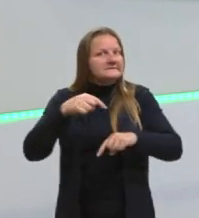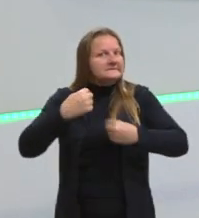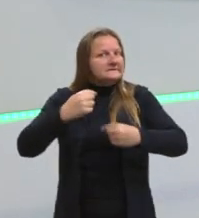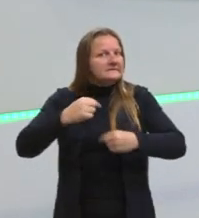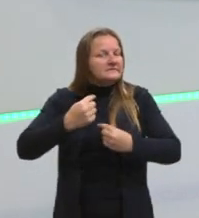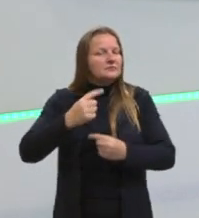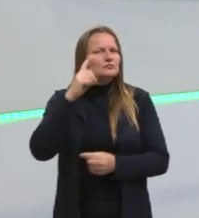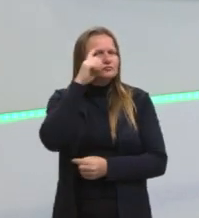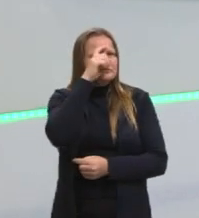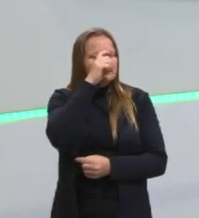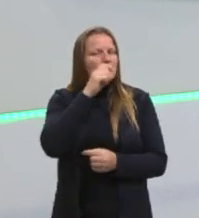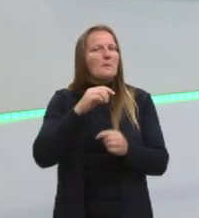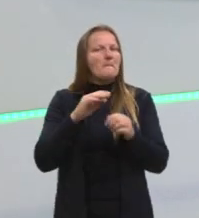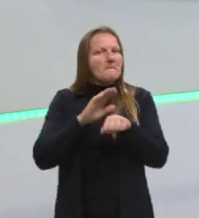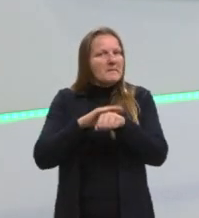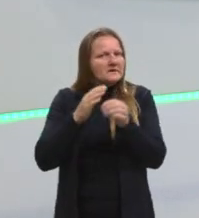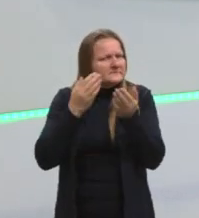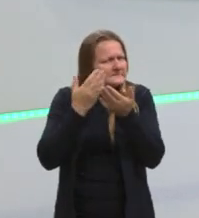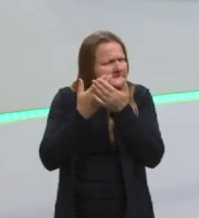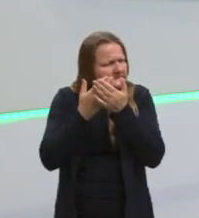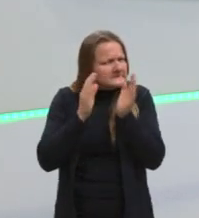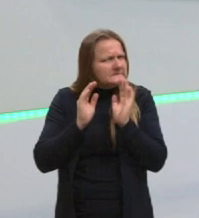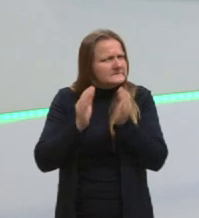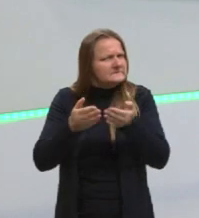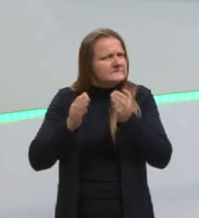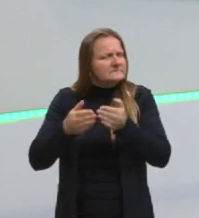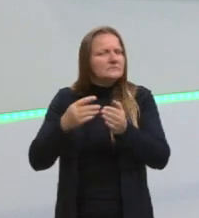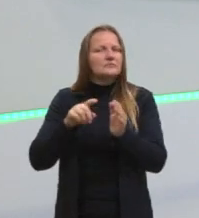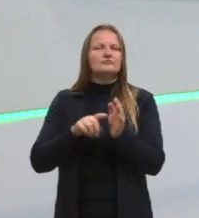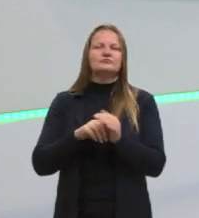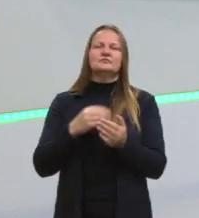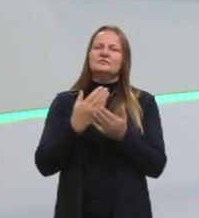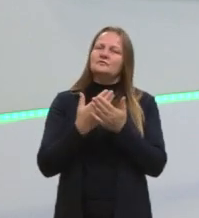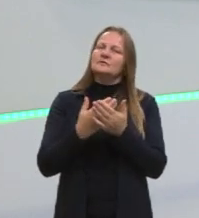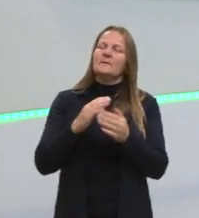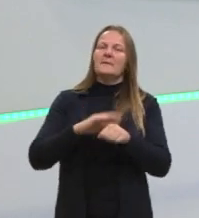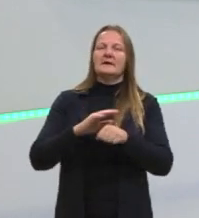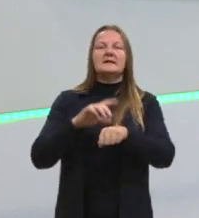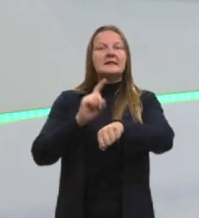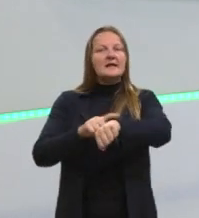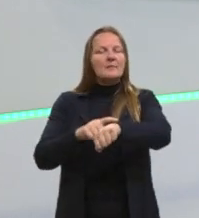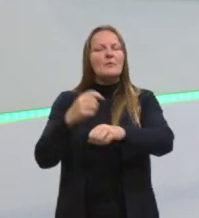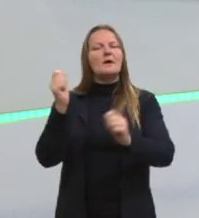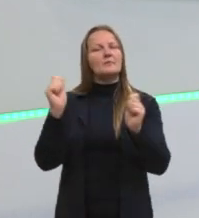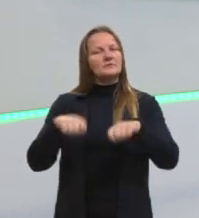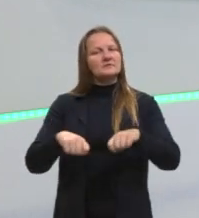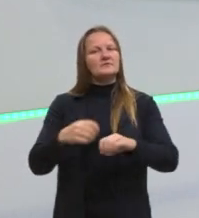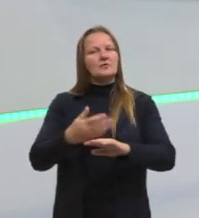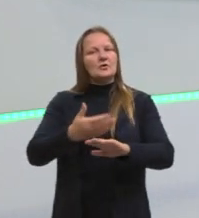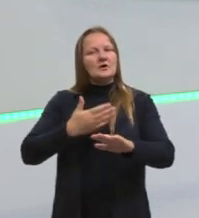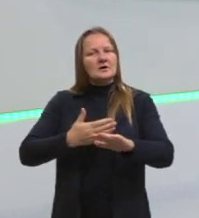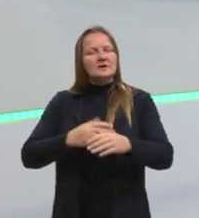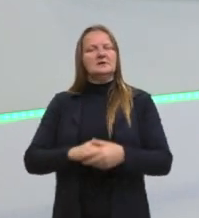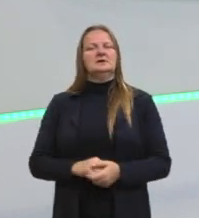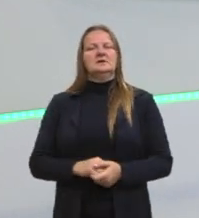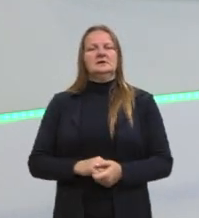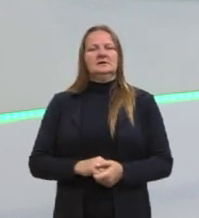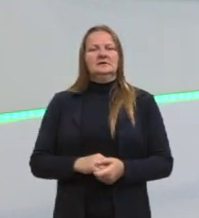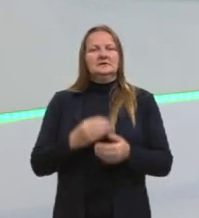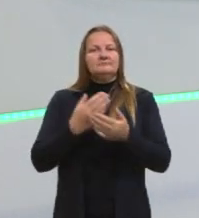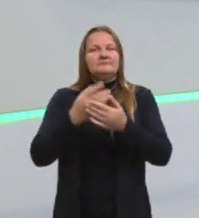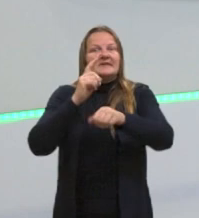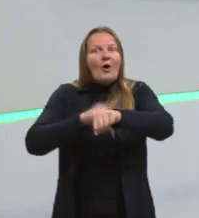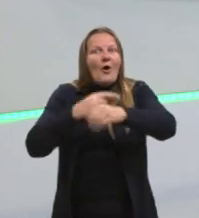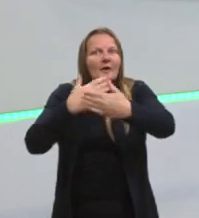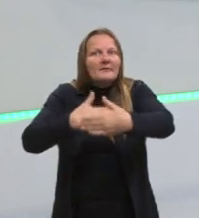tem maior dificuldade, é nessas que você precisa enfrentar. E ainda dá tempo. Então vai lá, corra, para a gente não ter